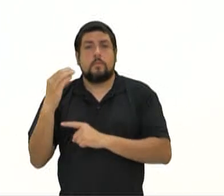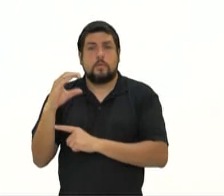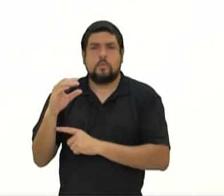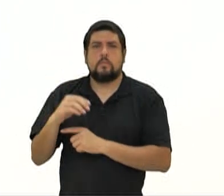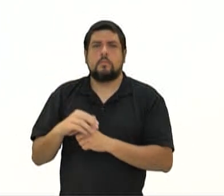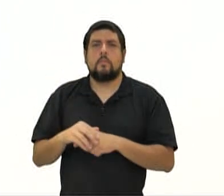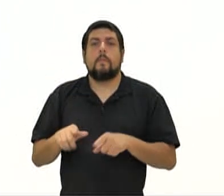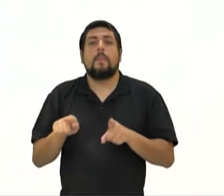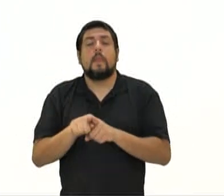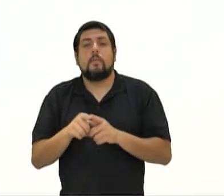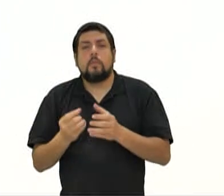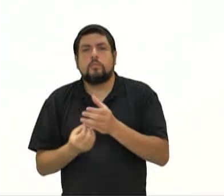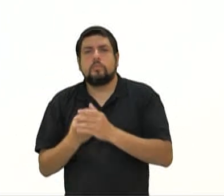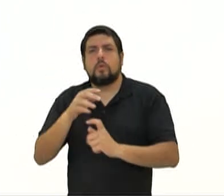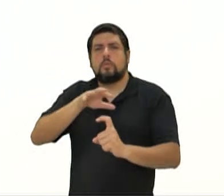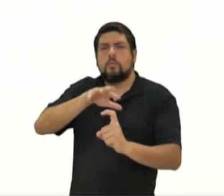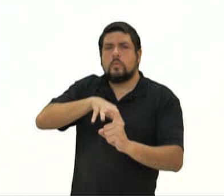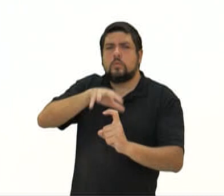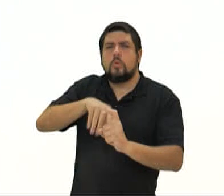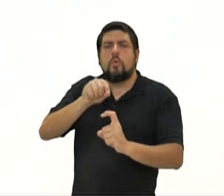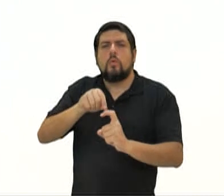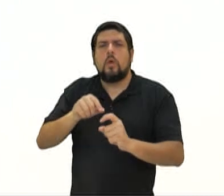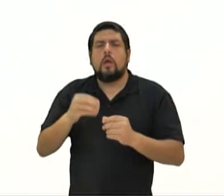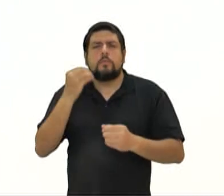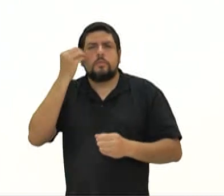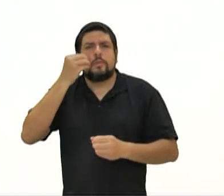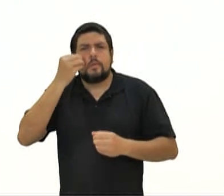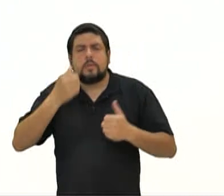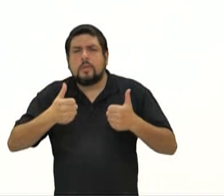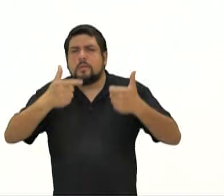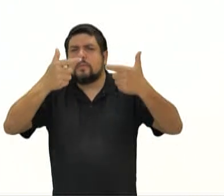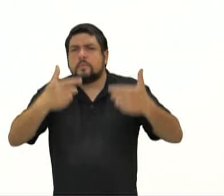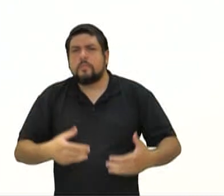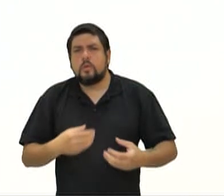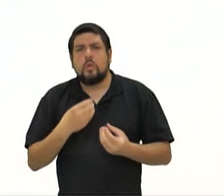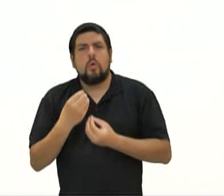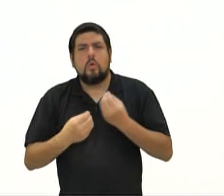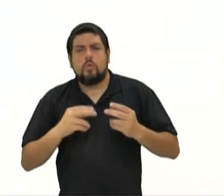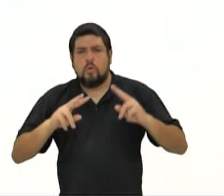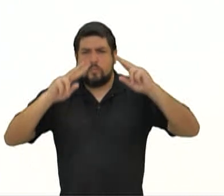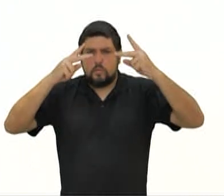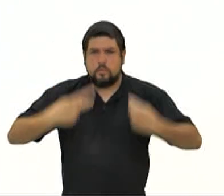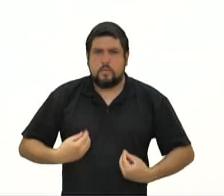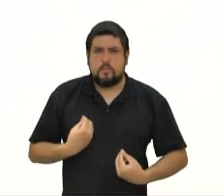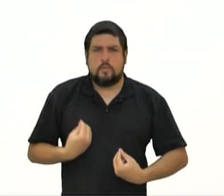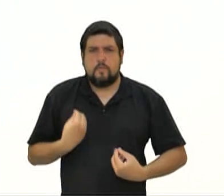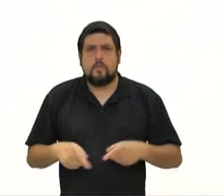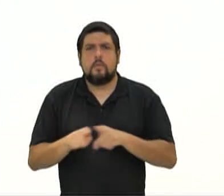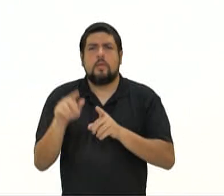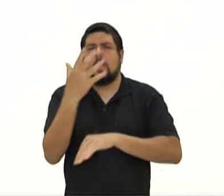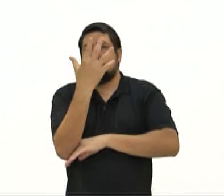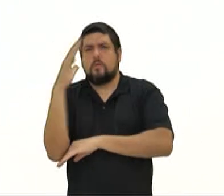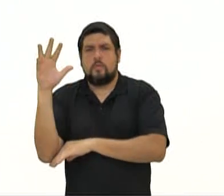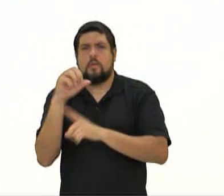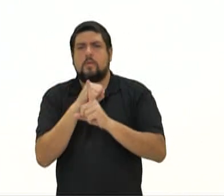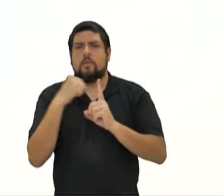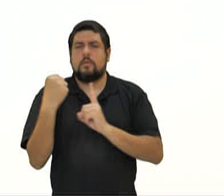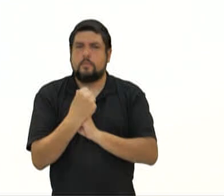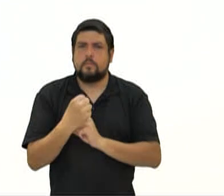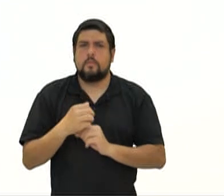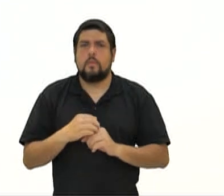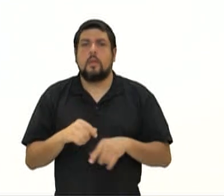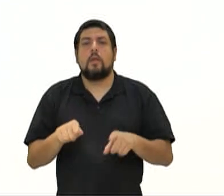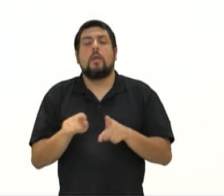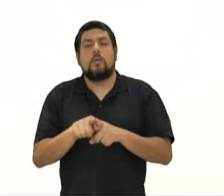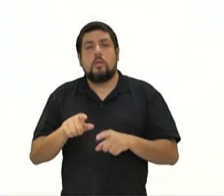origem na mitologia, que buscava a explicação para principais questões da existência humana, da natureza, da sociedade, sobre a história política